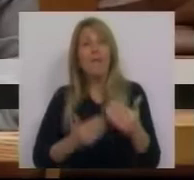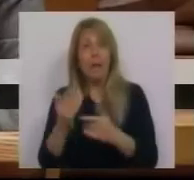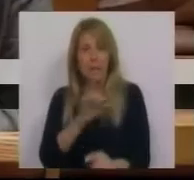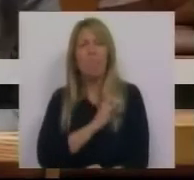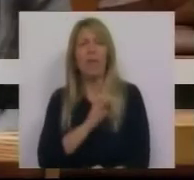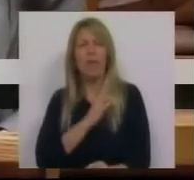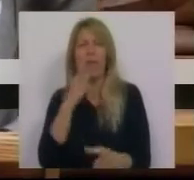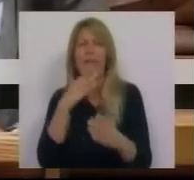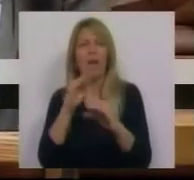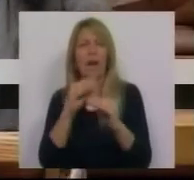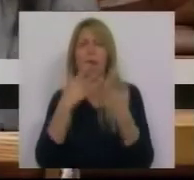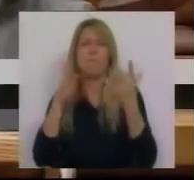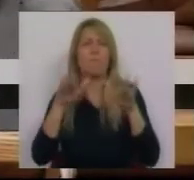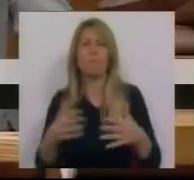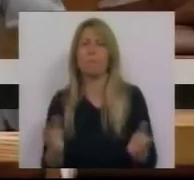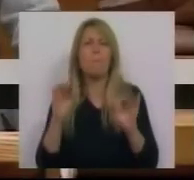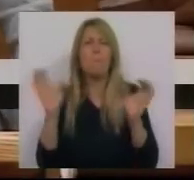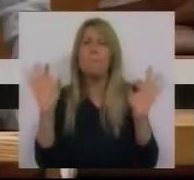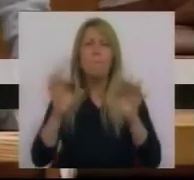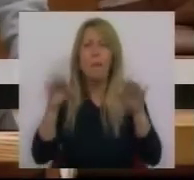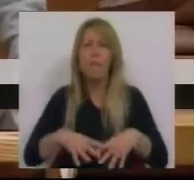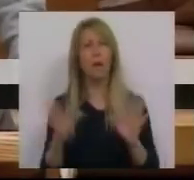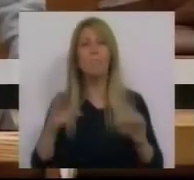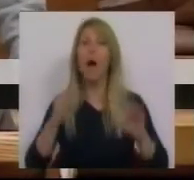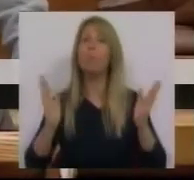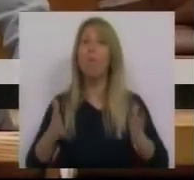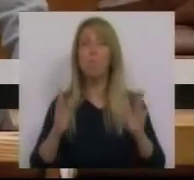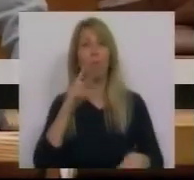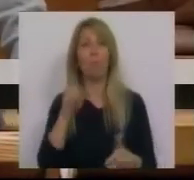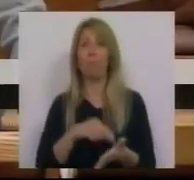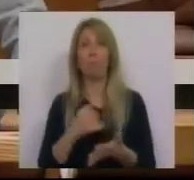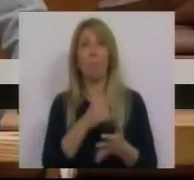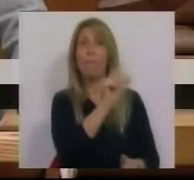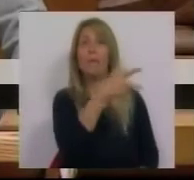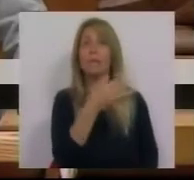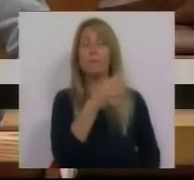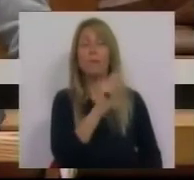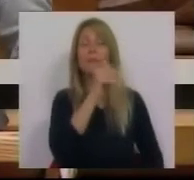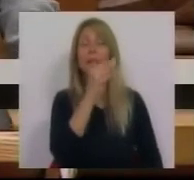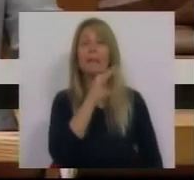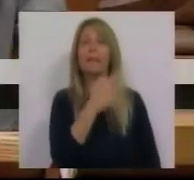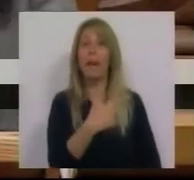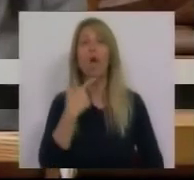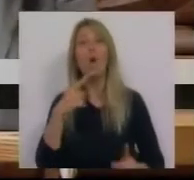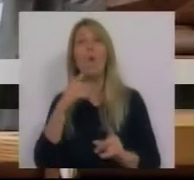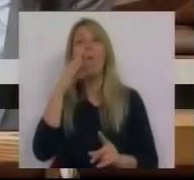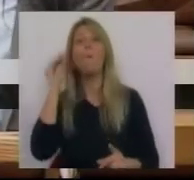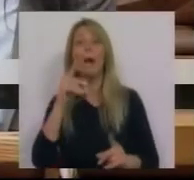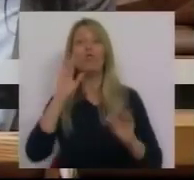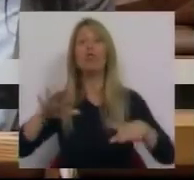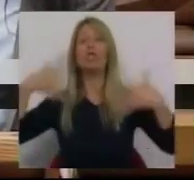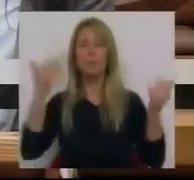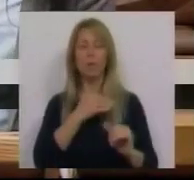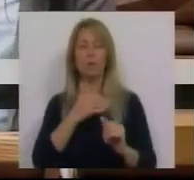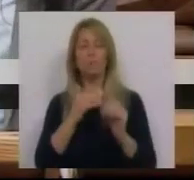depois da derrocada dos impérios da PTO do Espírito Santo. Mas a forma como PSD e CDS passaram anos a falar no despesismo das empresas